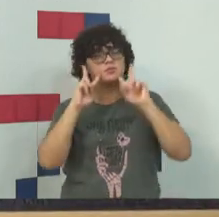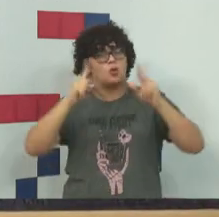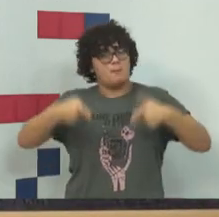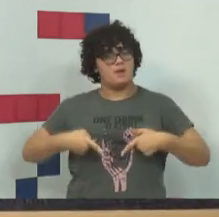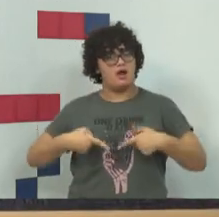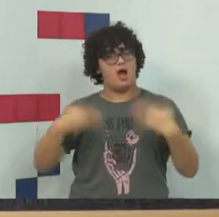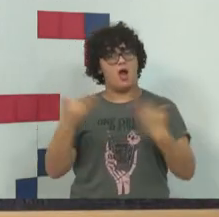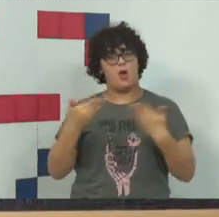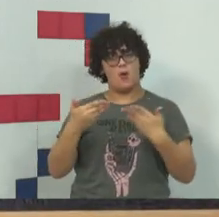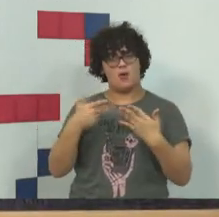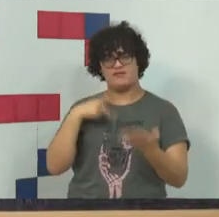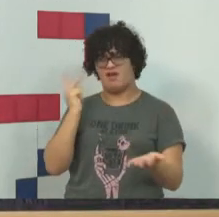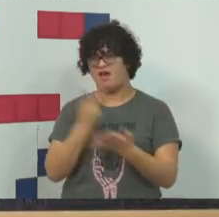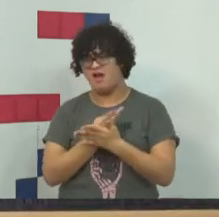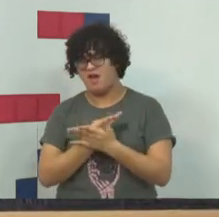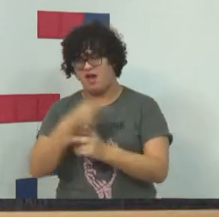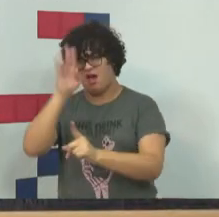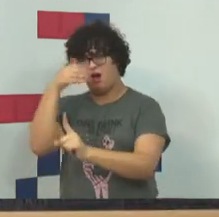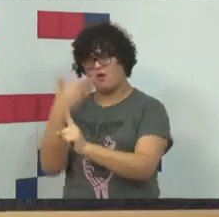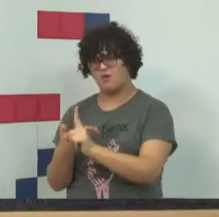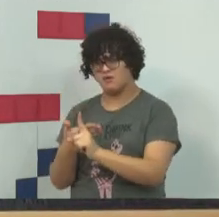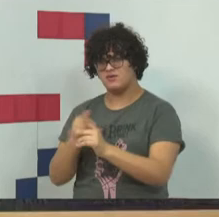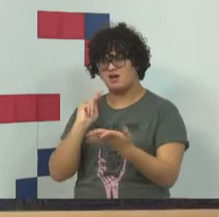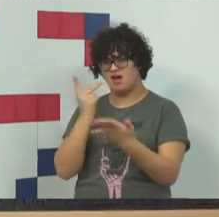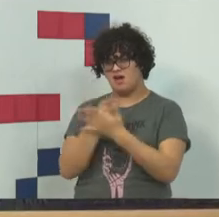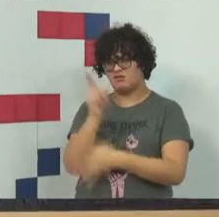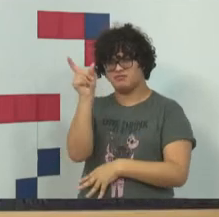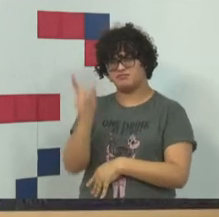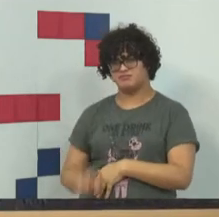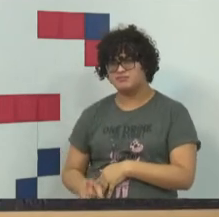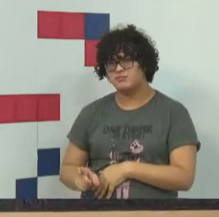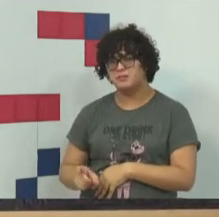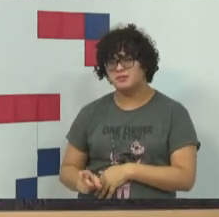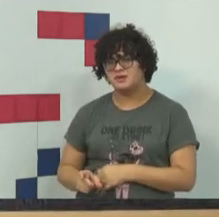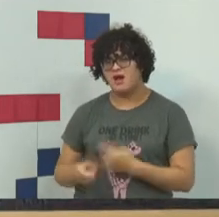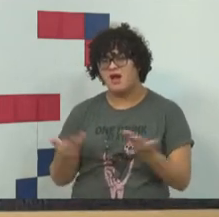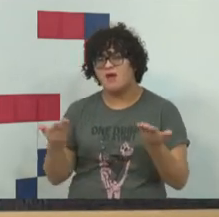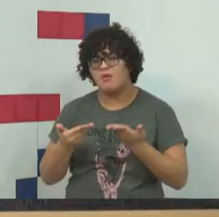ferir a honra, a imagem, a personalidade.